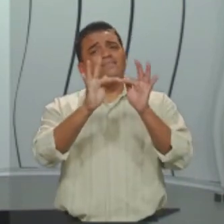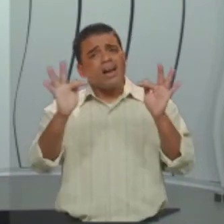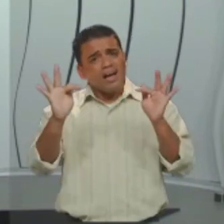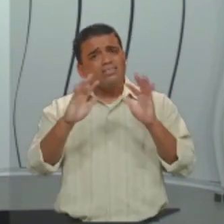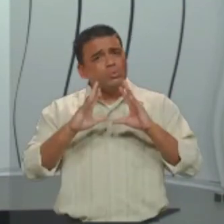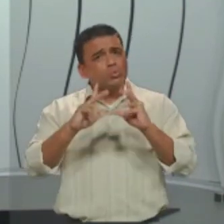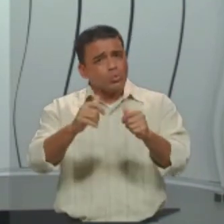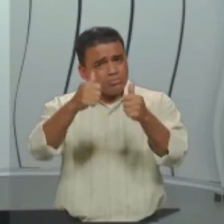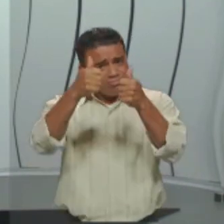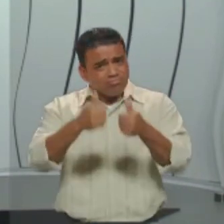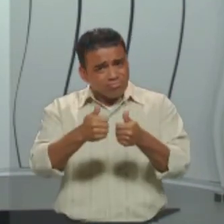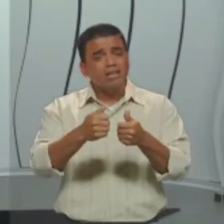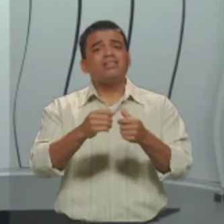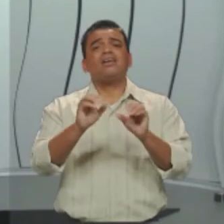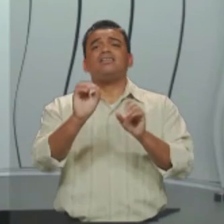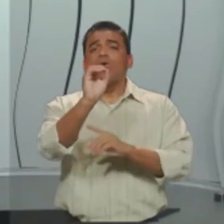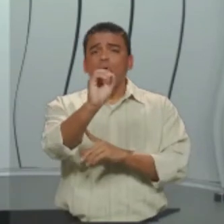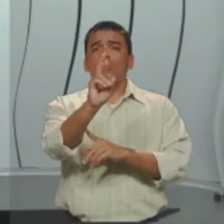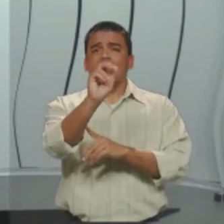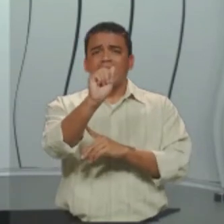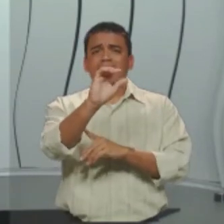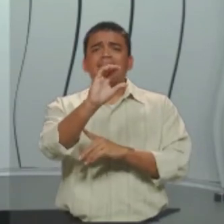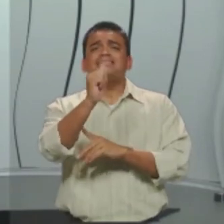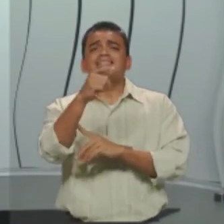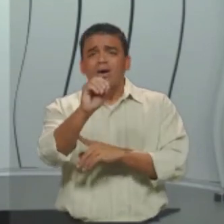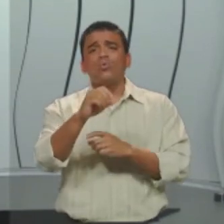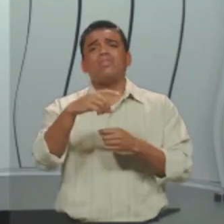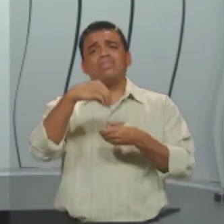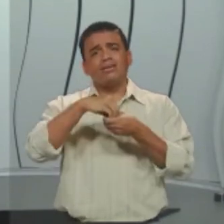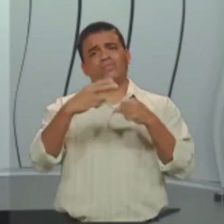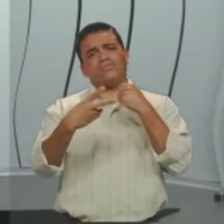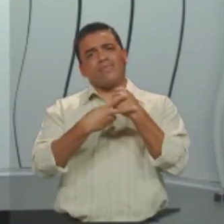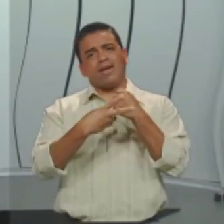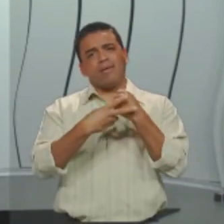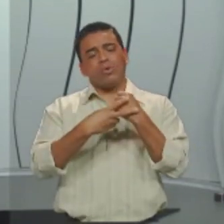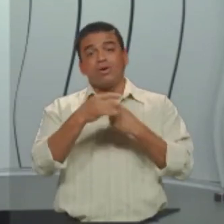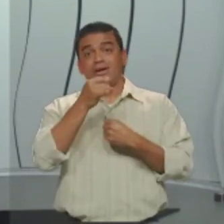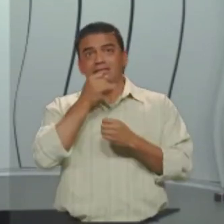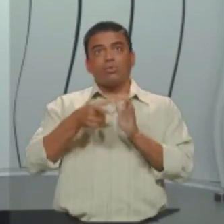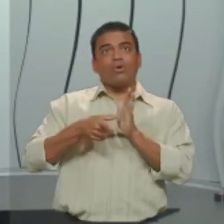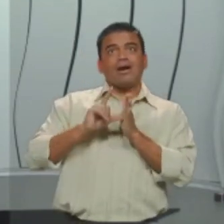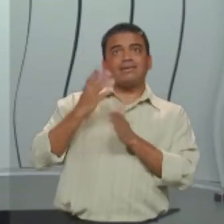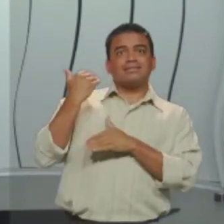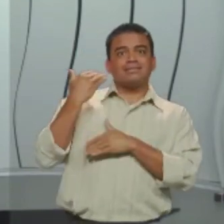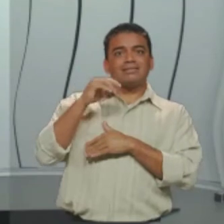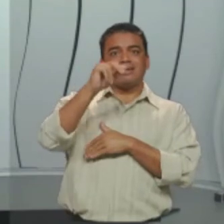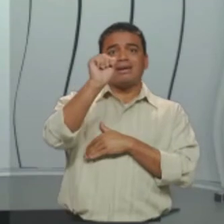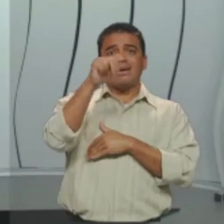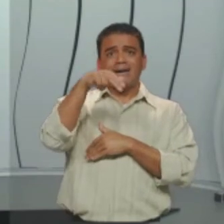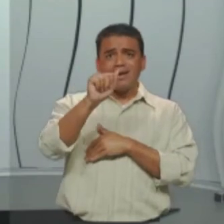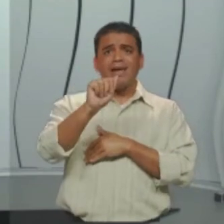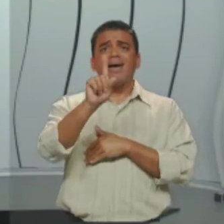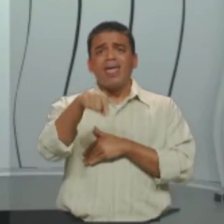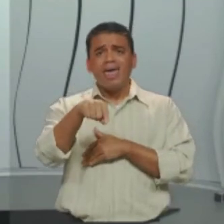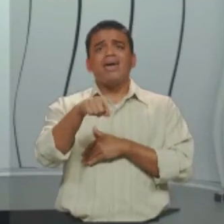completo, é uma oração, porque nós temos verbo. E no exemplo anterior, Ana é bonita,